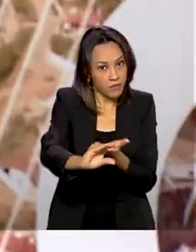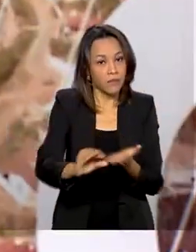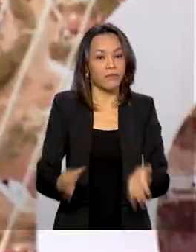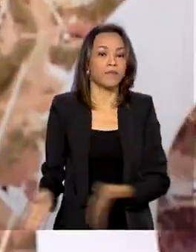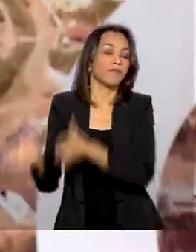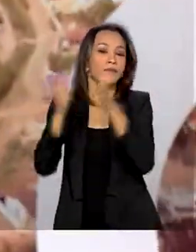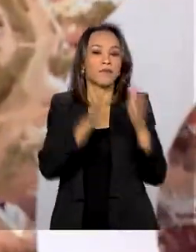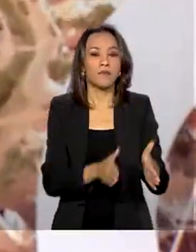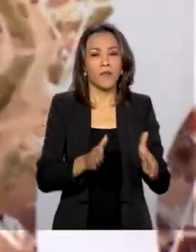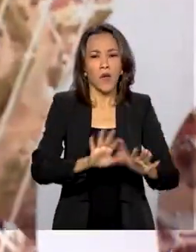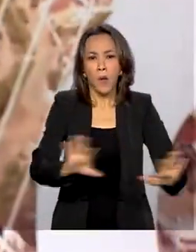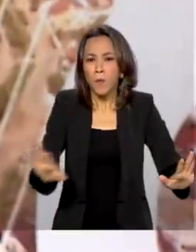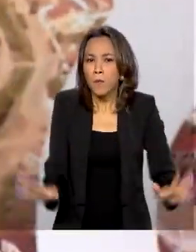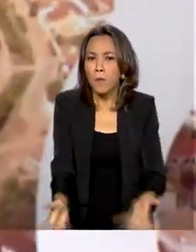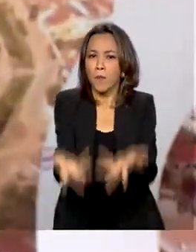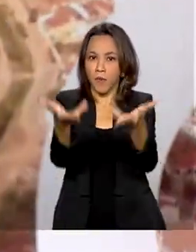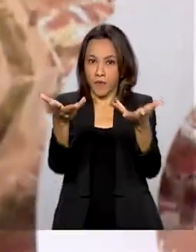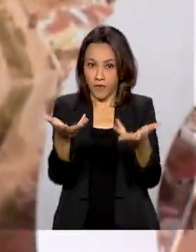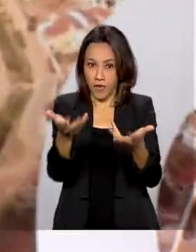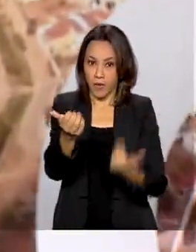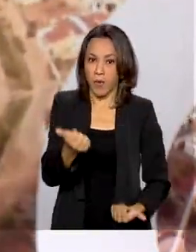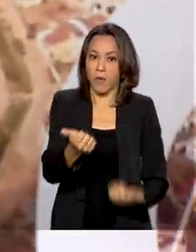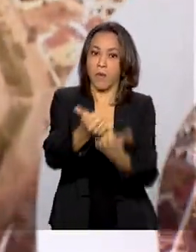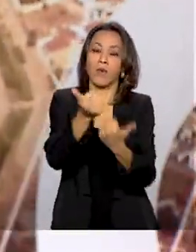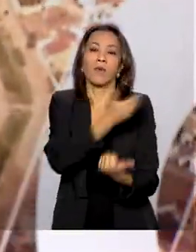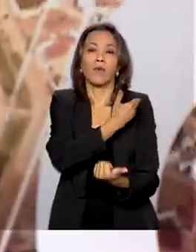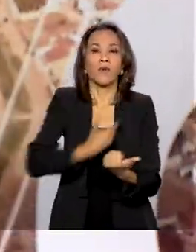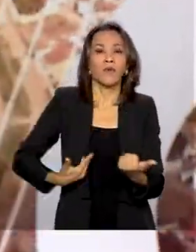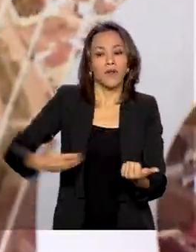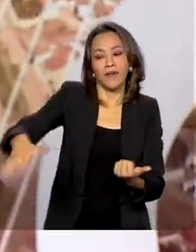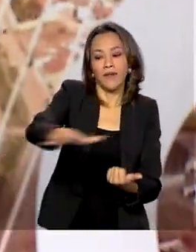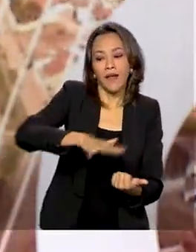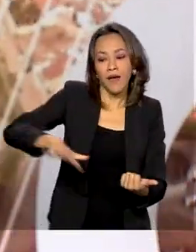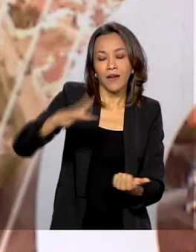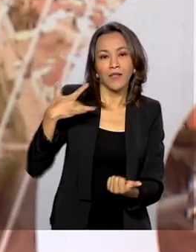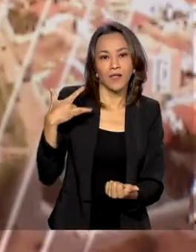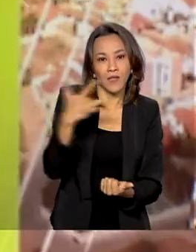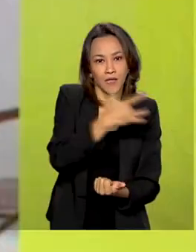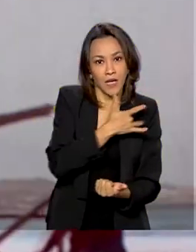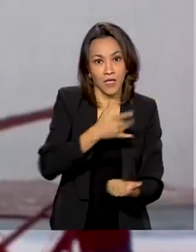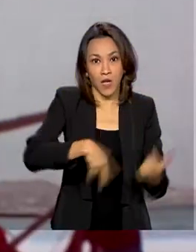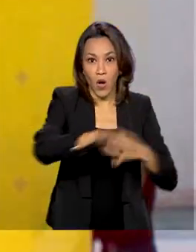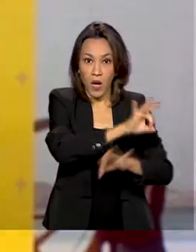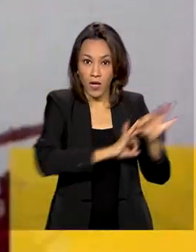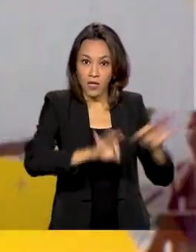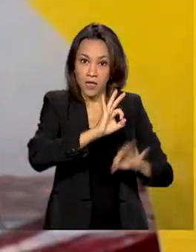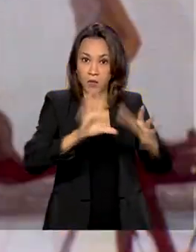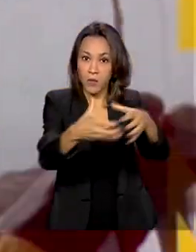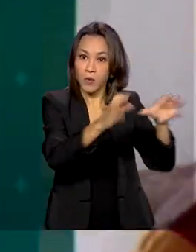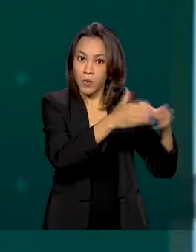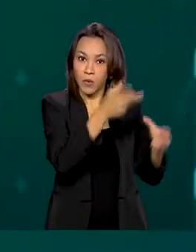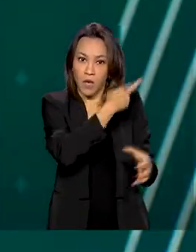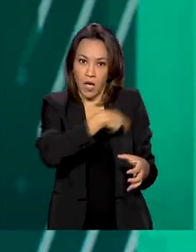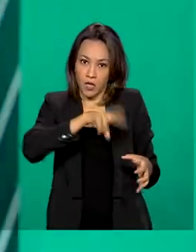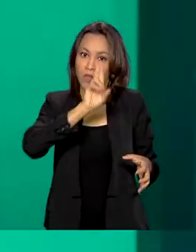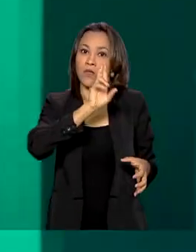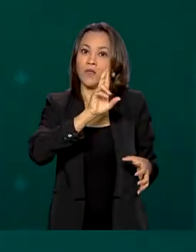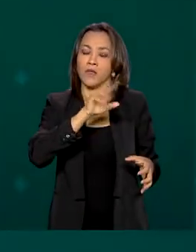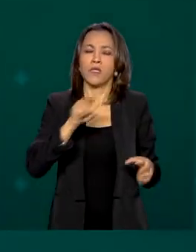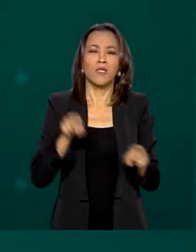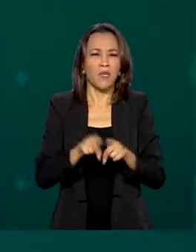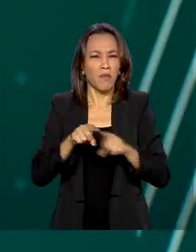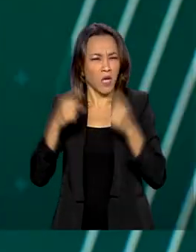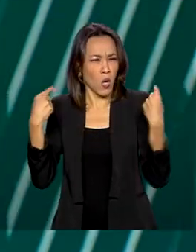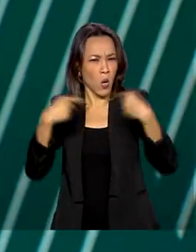Promover a colaboração do governo em iniciativas sociais realizadas por organizações religiosas e combater a